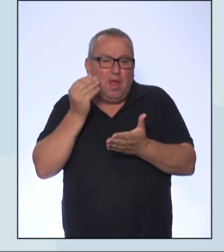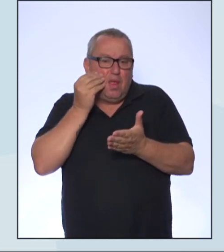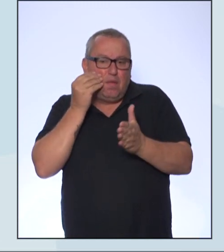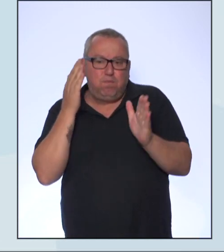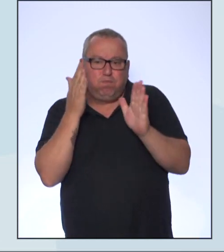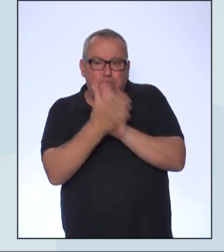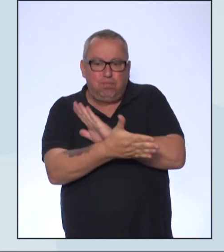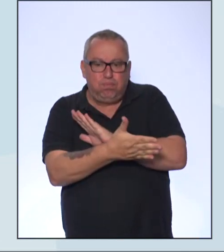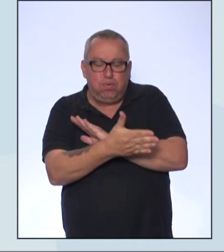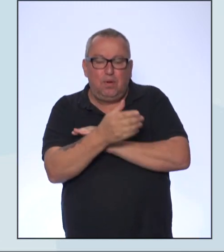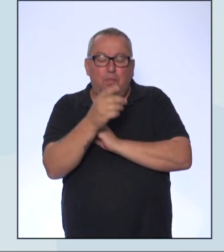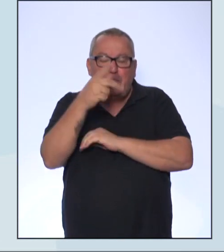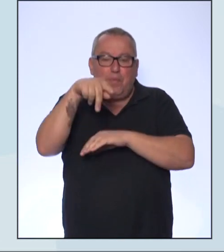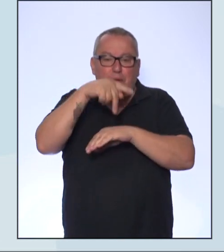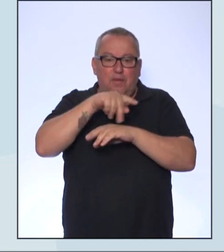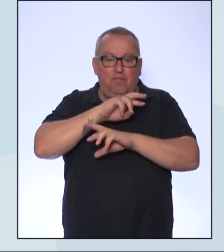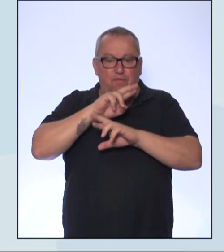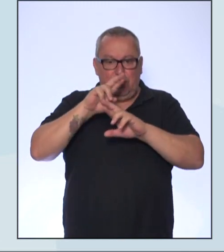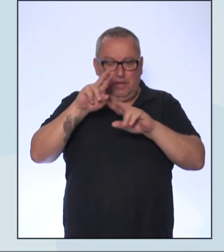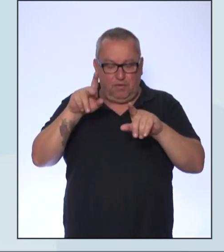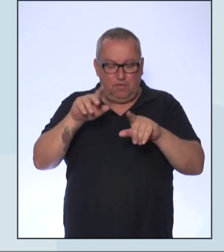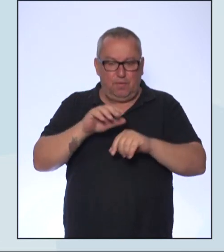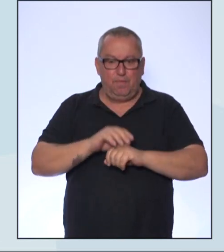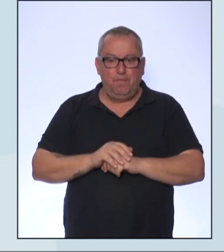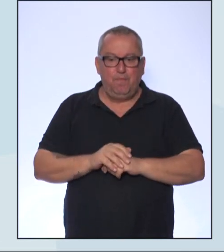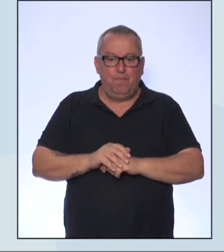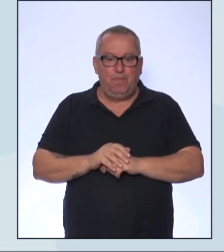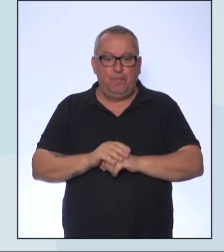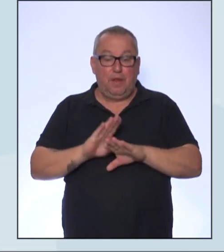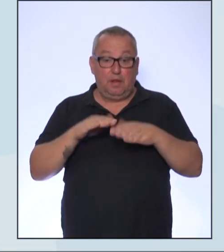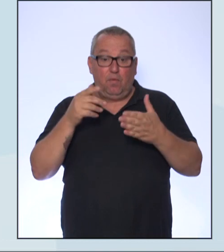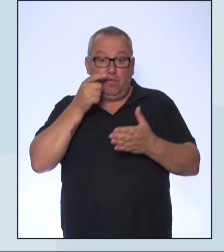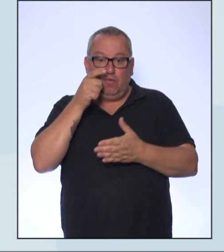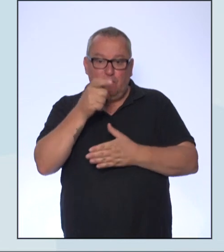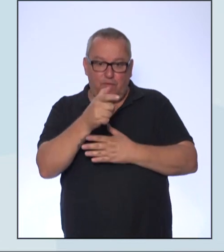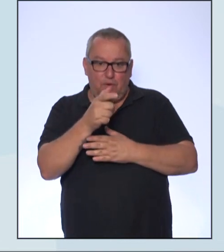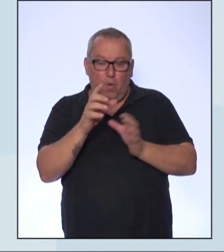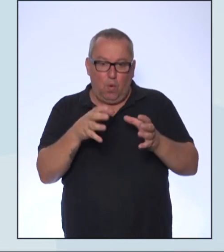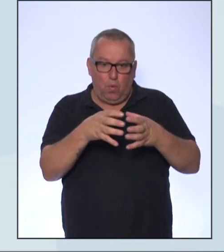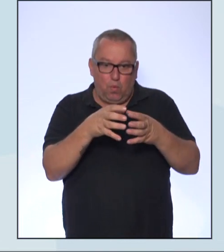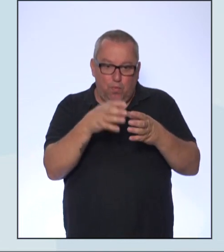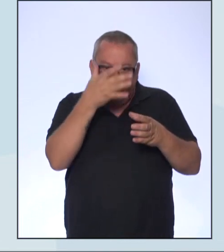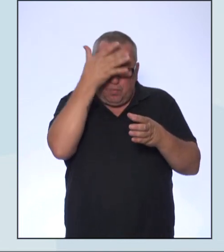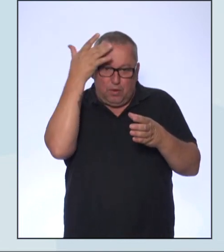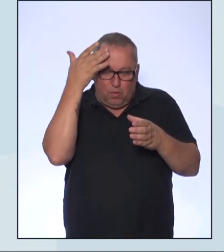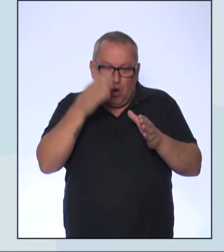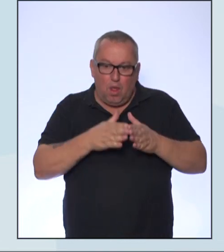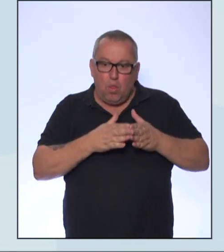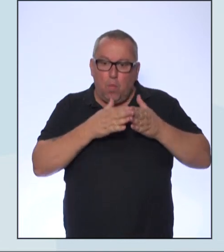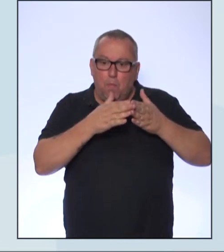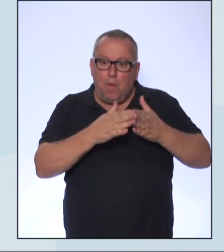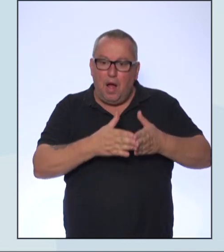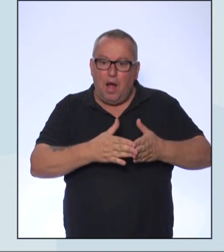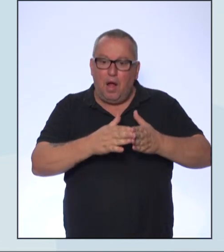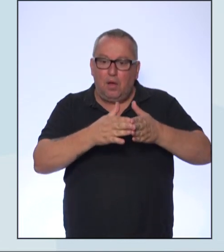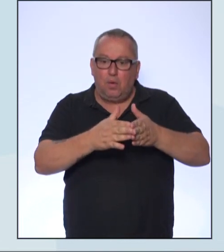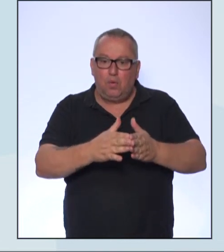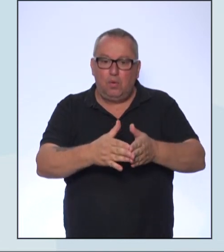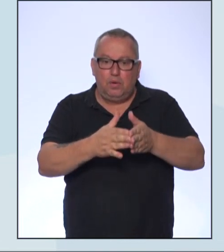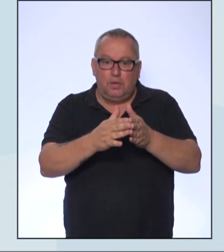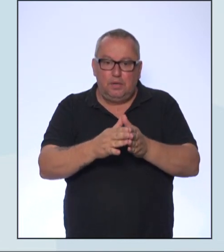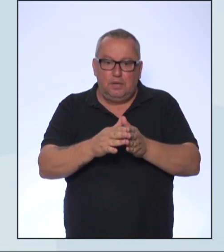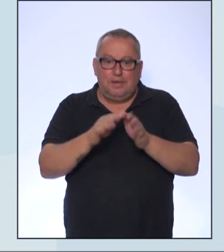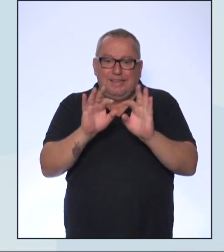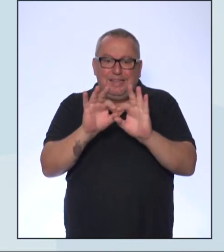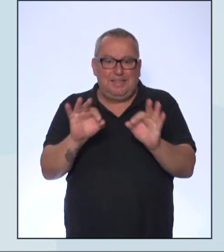de saúde, de educação. Então, gente vê um grupo de pessoas numa embarcação, numa embarcação